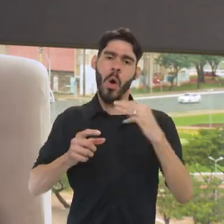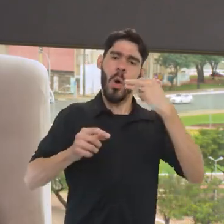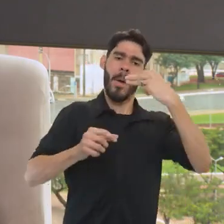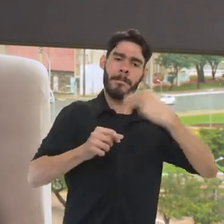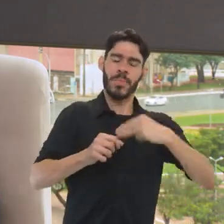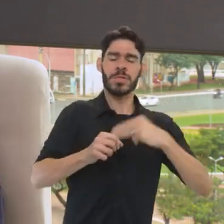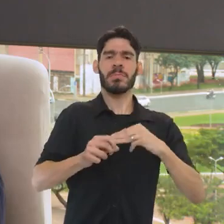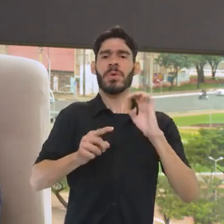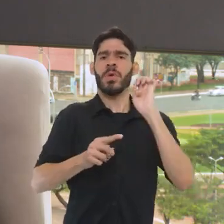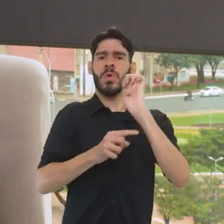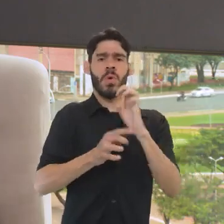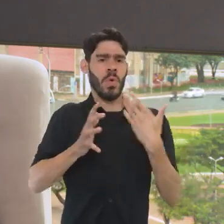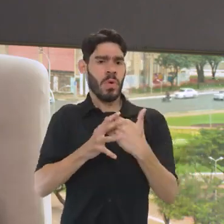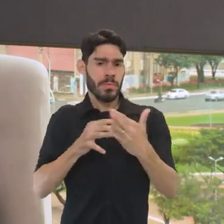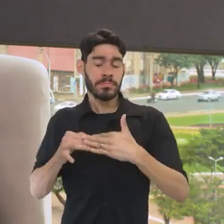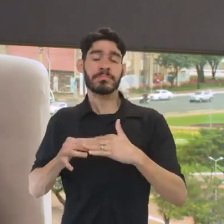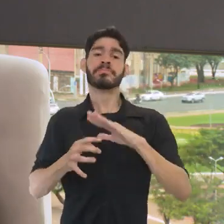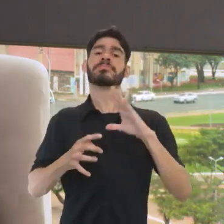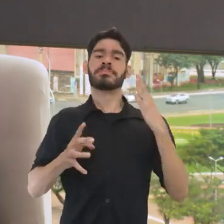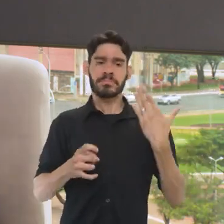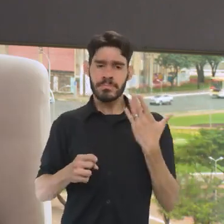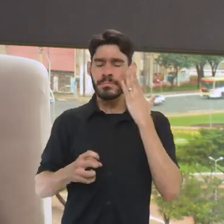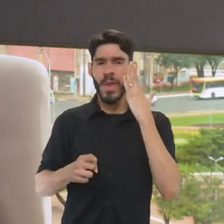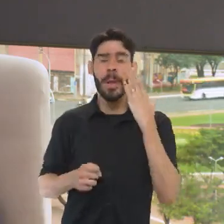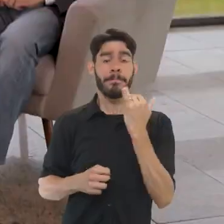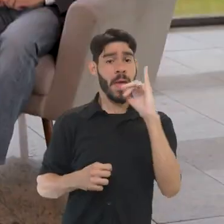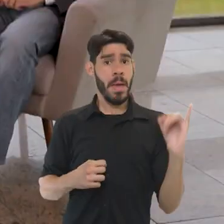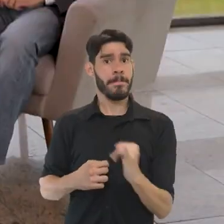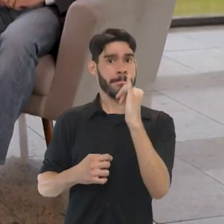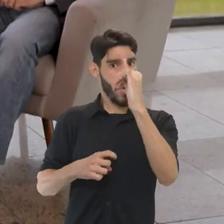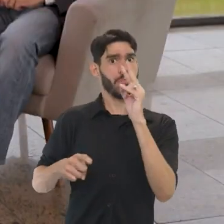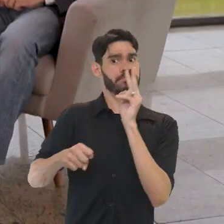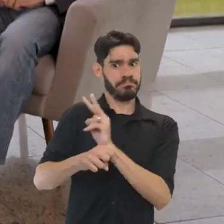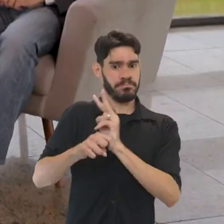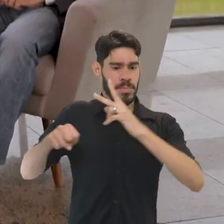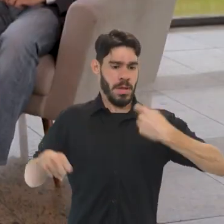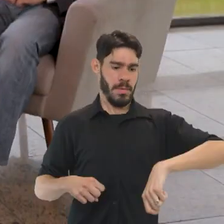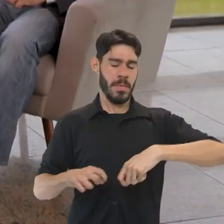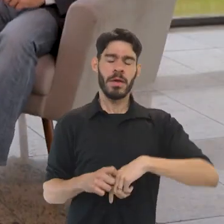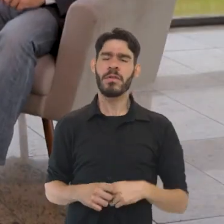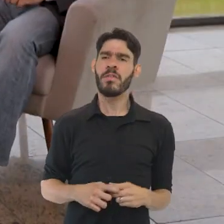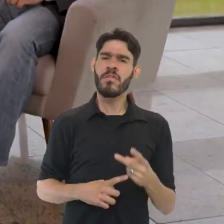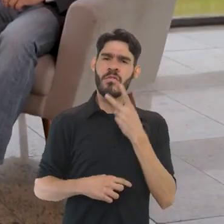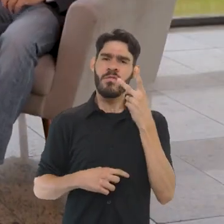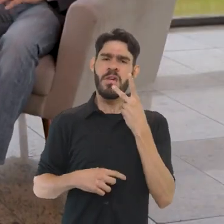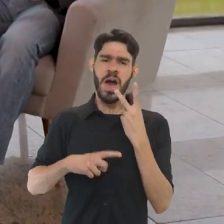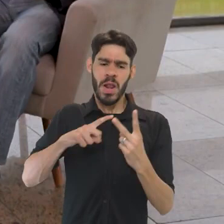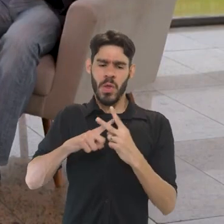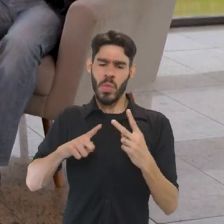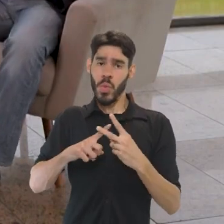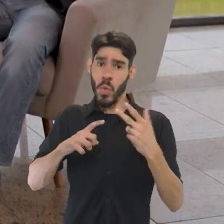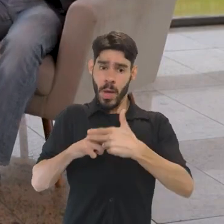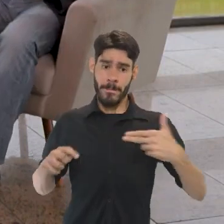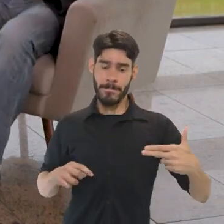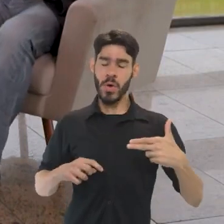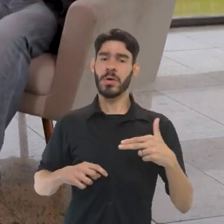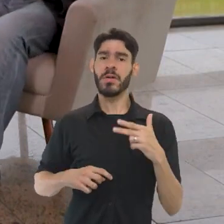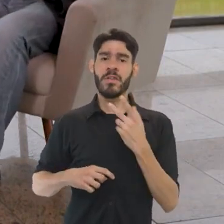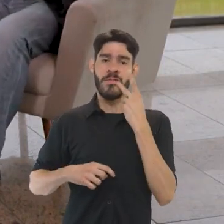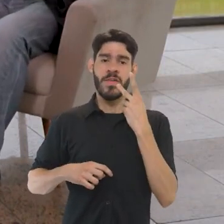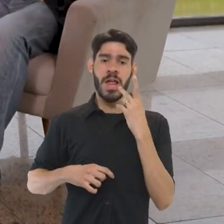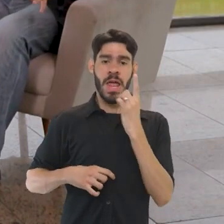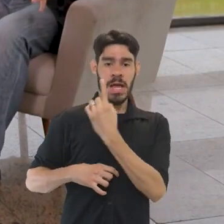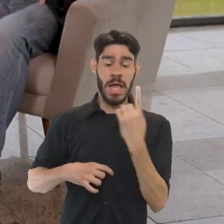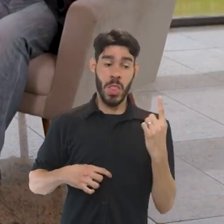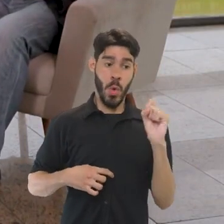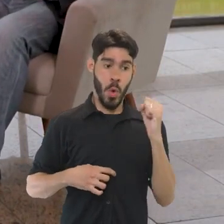ou não pelo município ou pelo Estado, no sentido de reconhecer a importância disso e agir para preservar. O senhor falou duas coisas importantes, a gente vai falar um pouquinho de